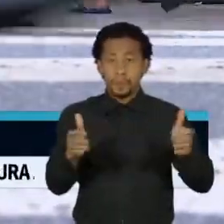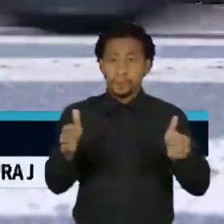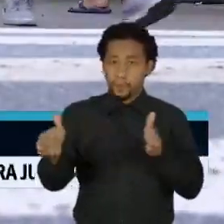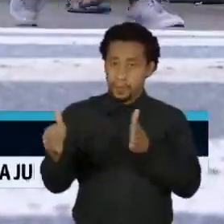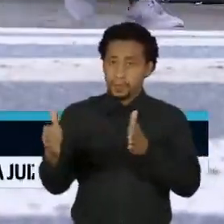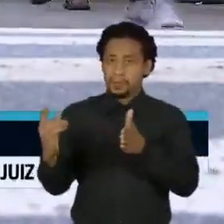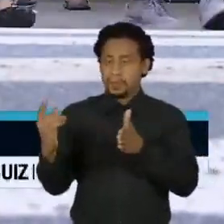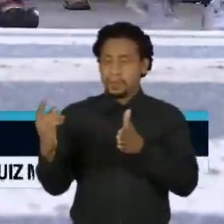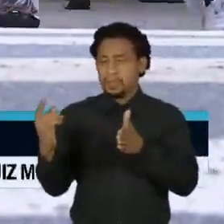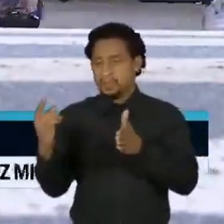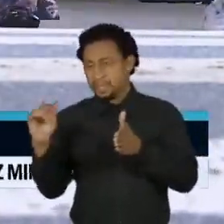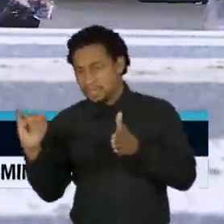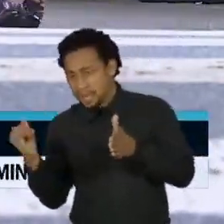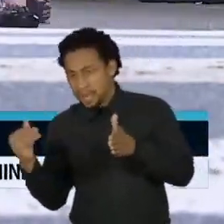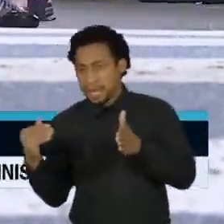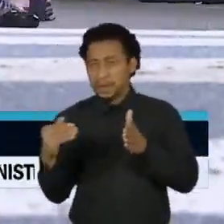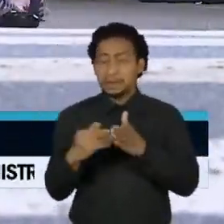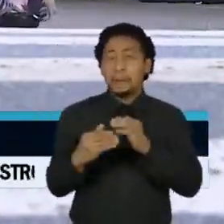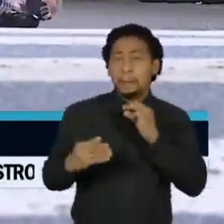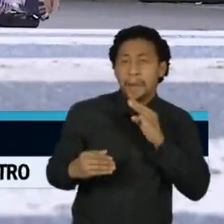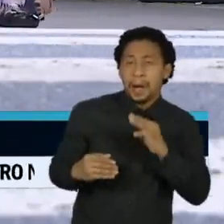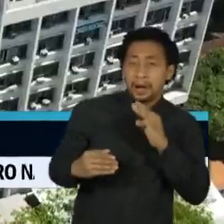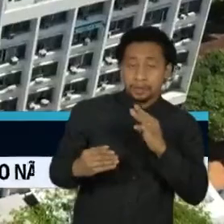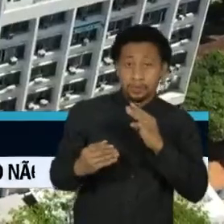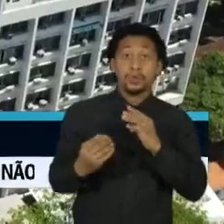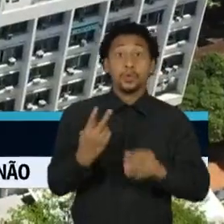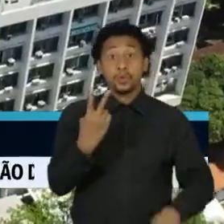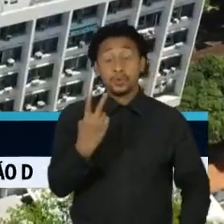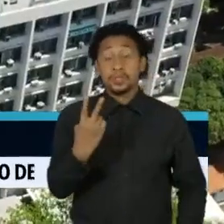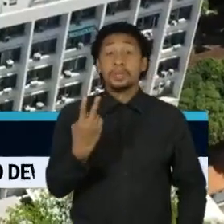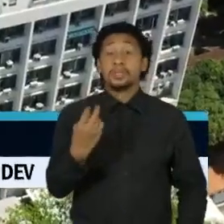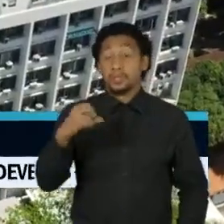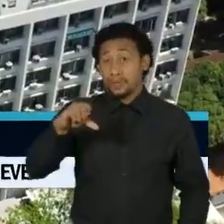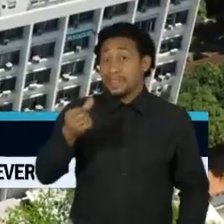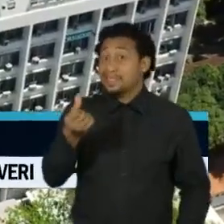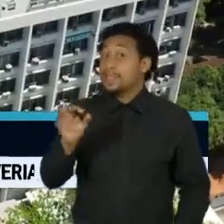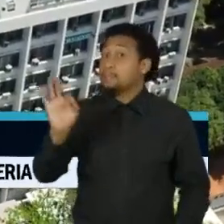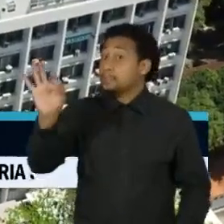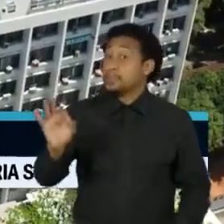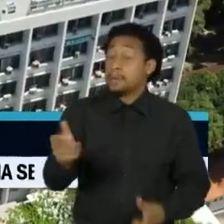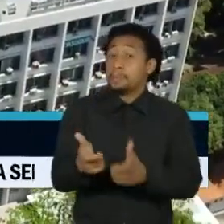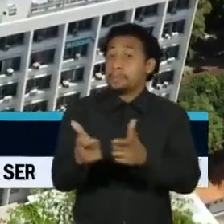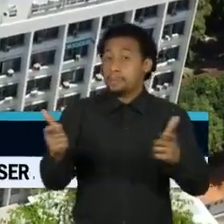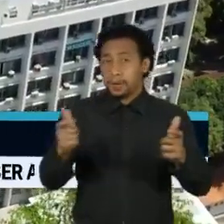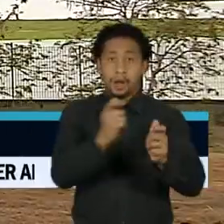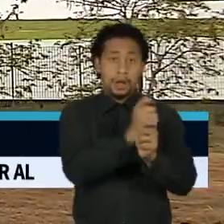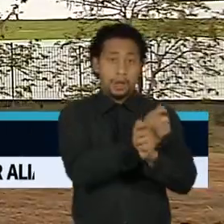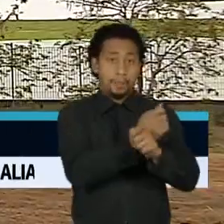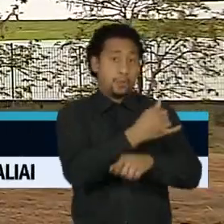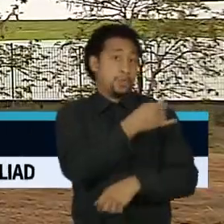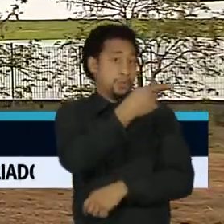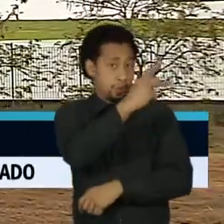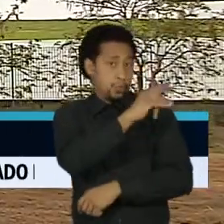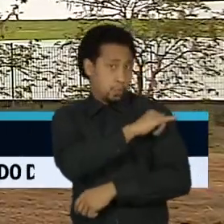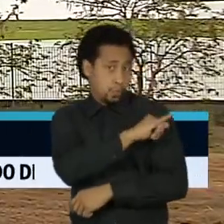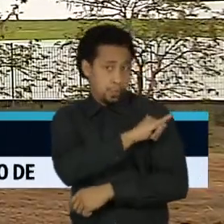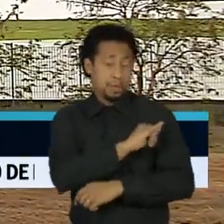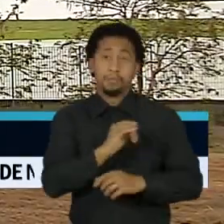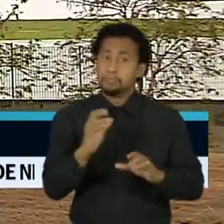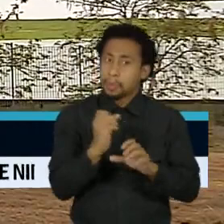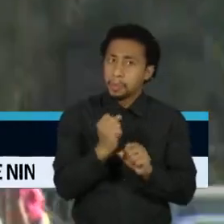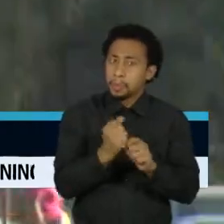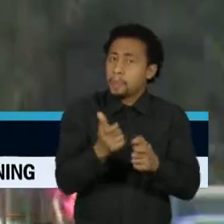% em maio, na comparação com janeiro, segundo o levantamento feito pela PUC do Rio de Janeiro. As agressões